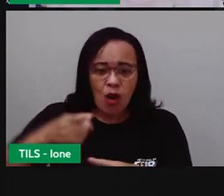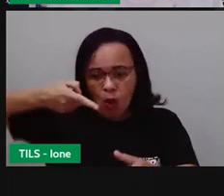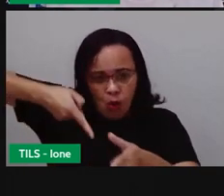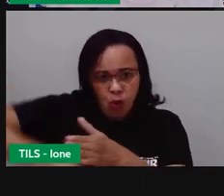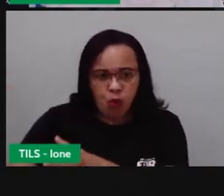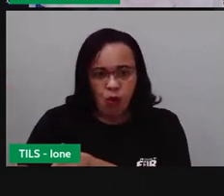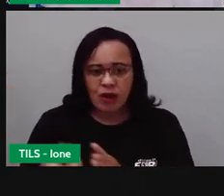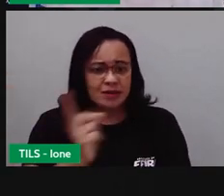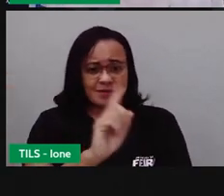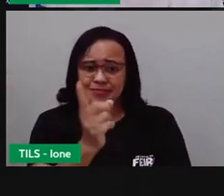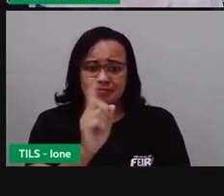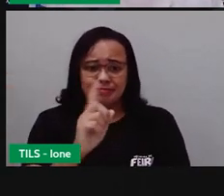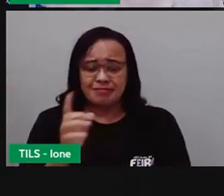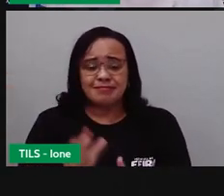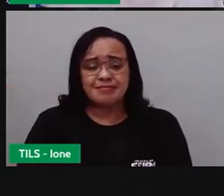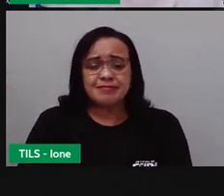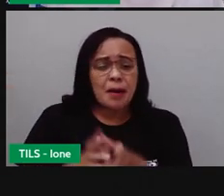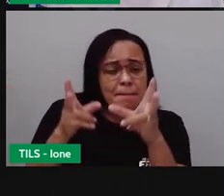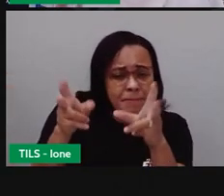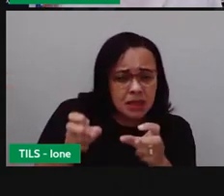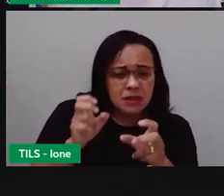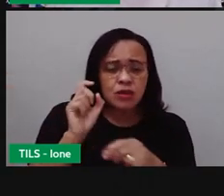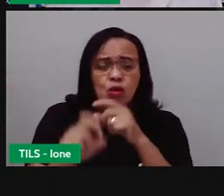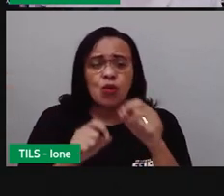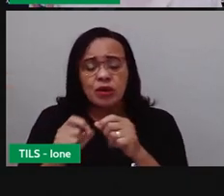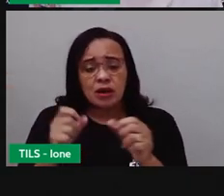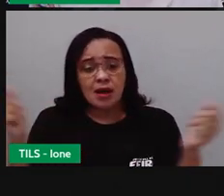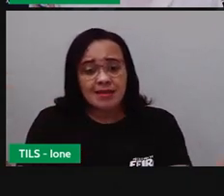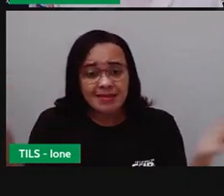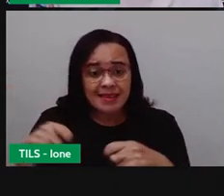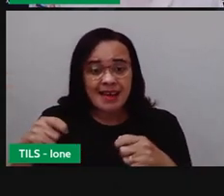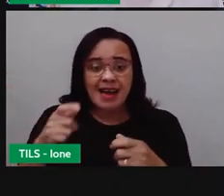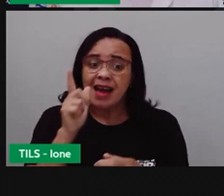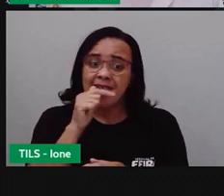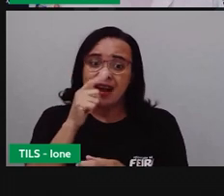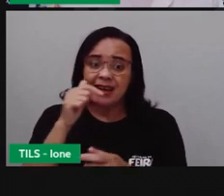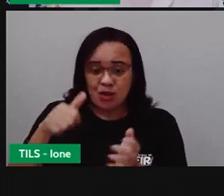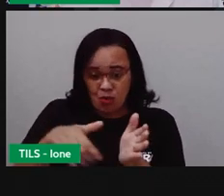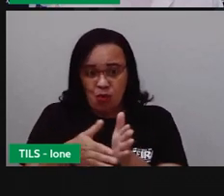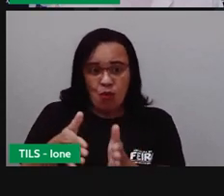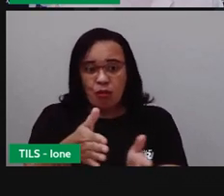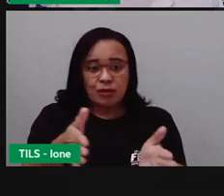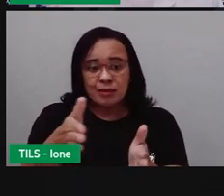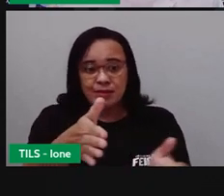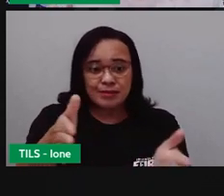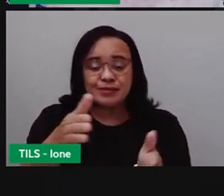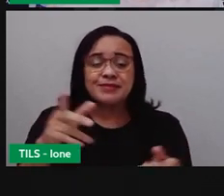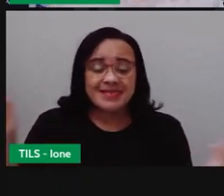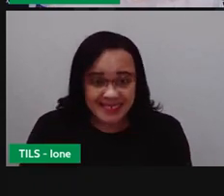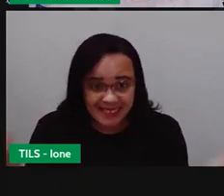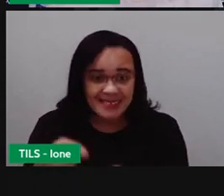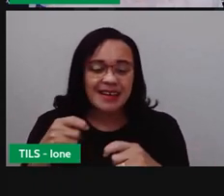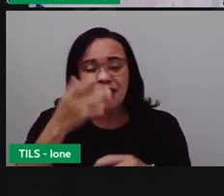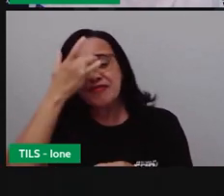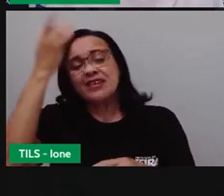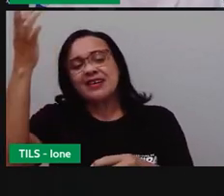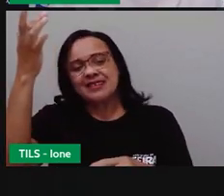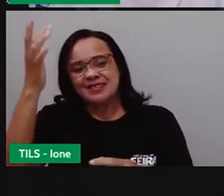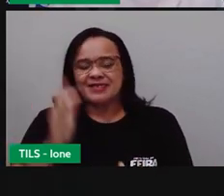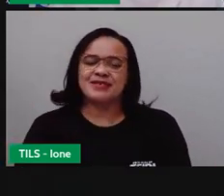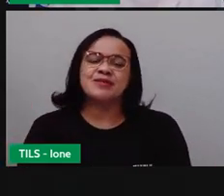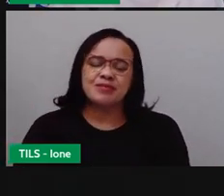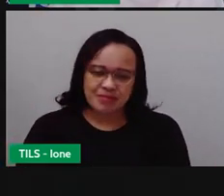eles descobriram, eles perceberam que eles poderiam atravessar um rio, por exemplo. Não é isso? De uma forma mais fácil. Bom,